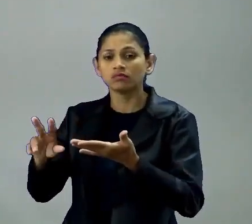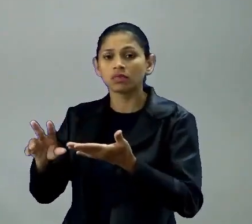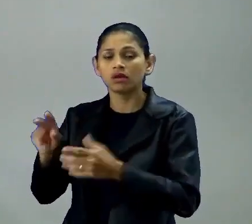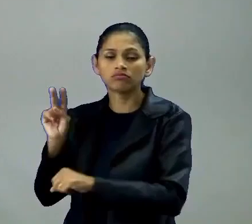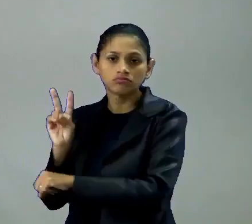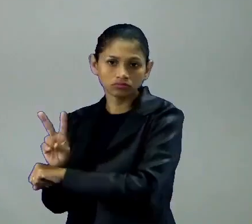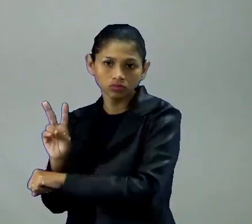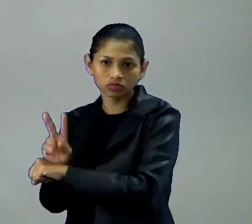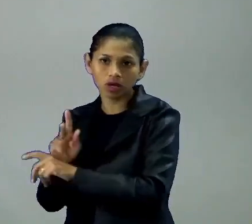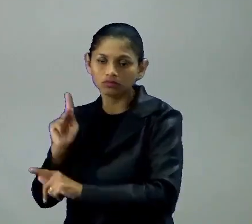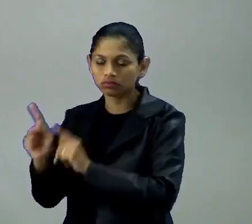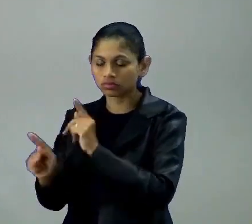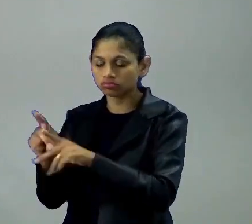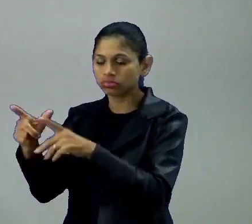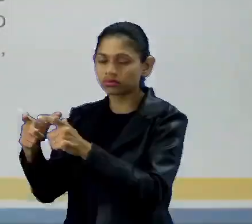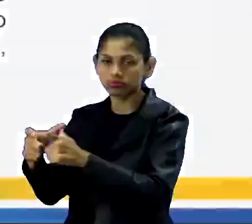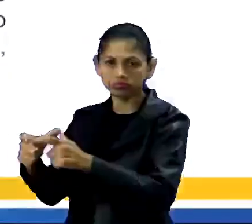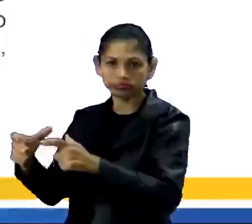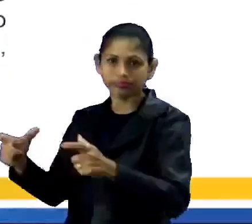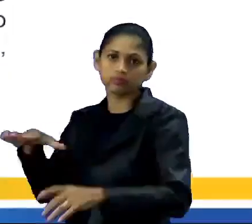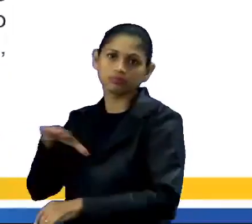habitando agora esse centro urbano.